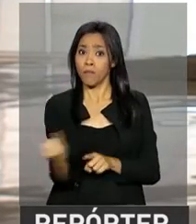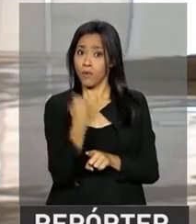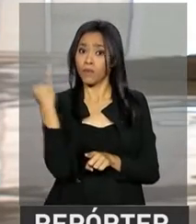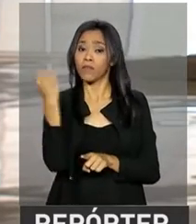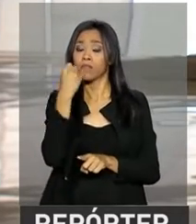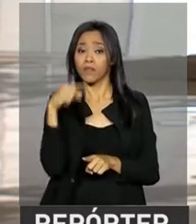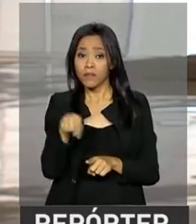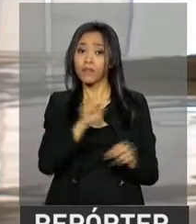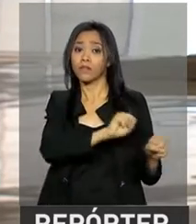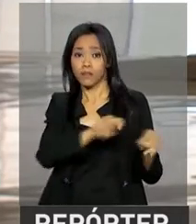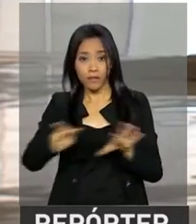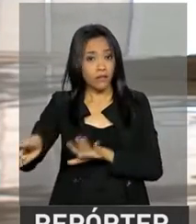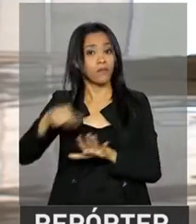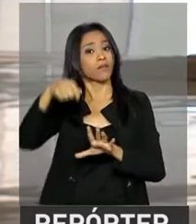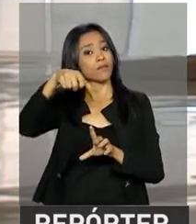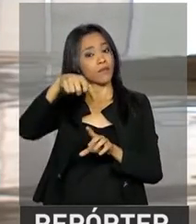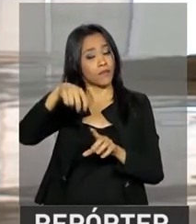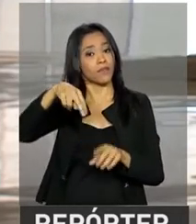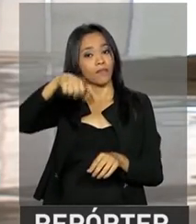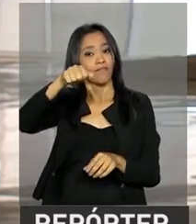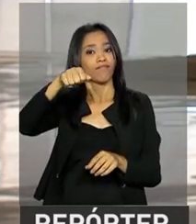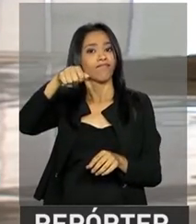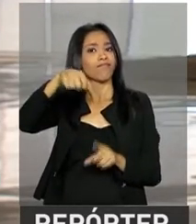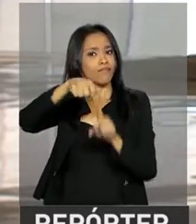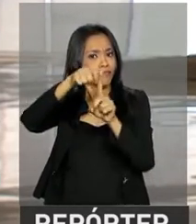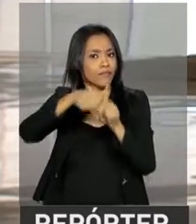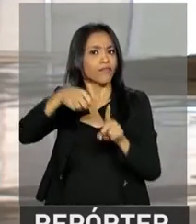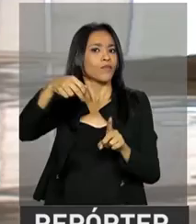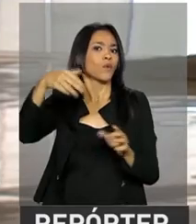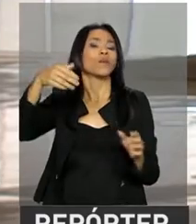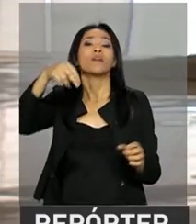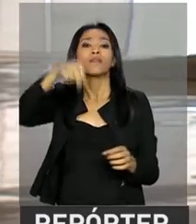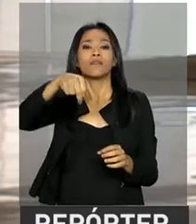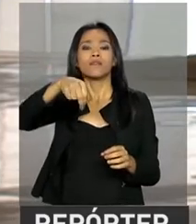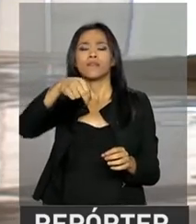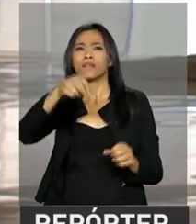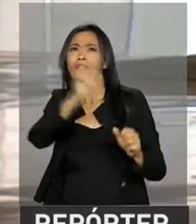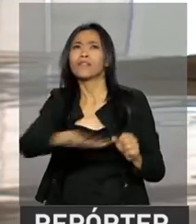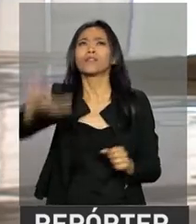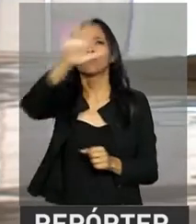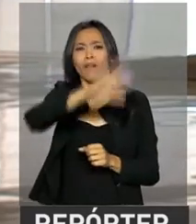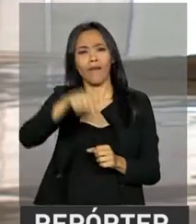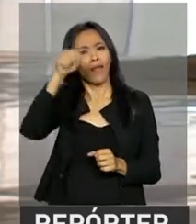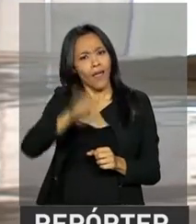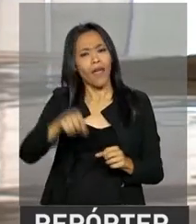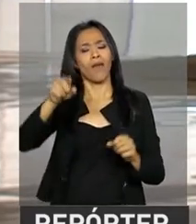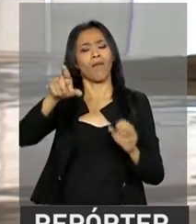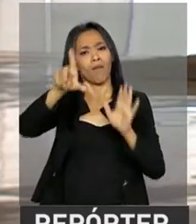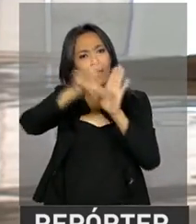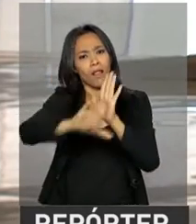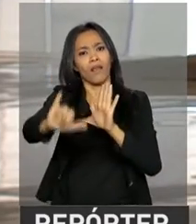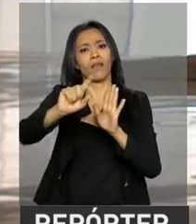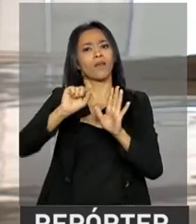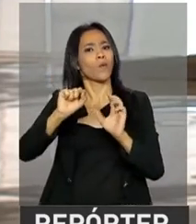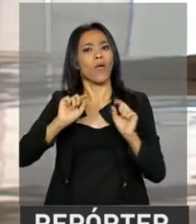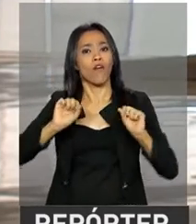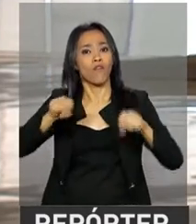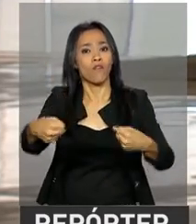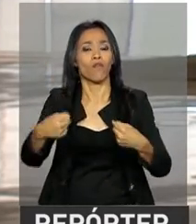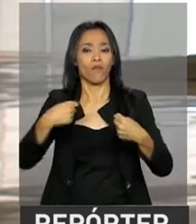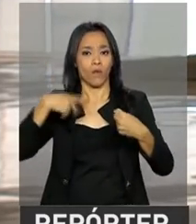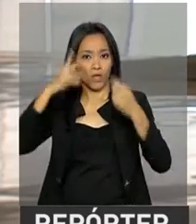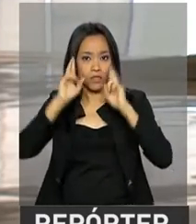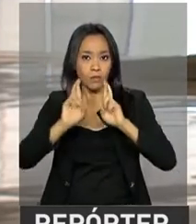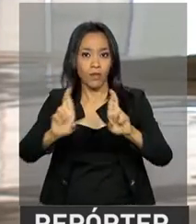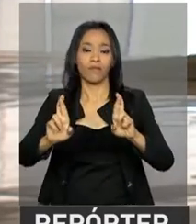dessa Semana Nacional de Conscientização e que essa é uma das leis que ele sancionou, que reforça o respeito e